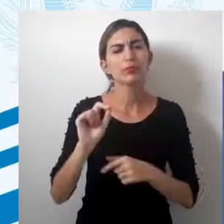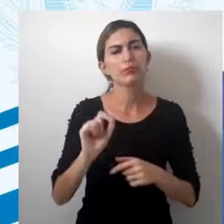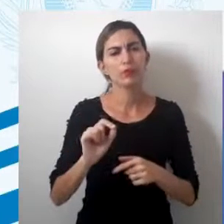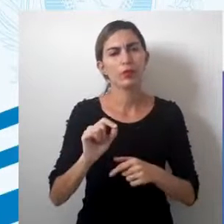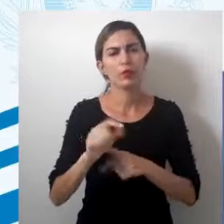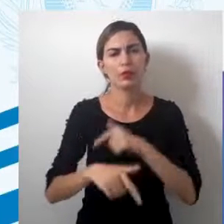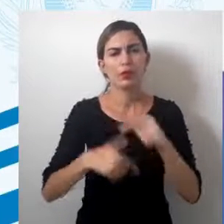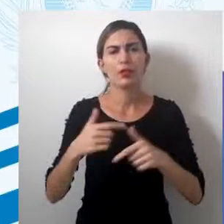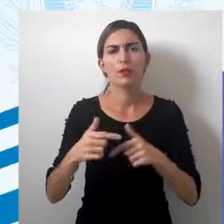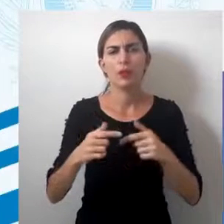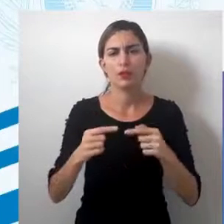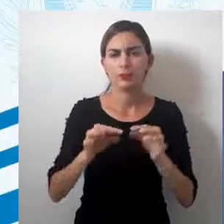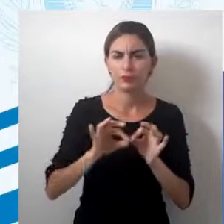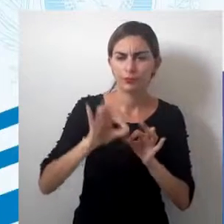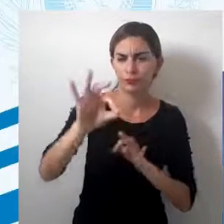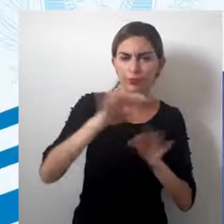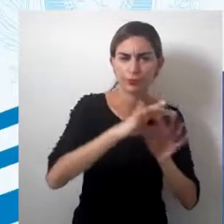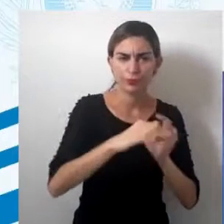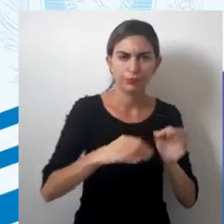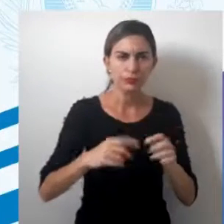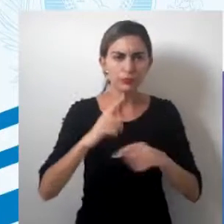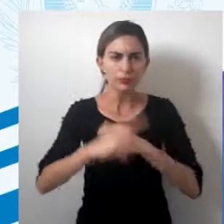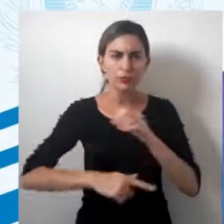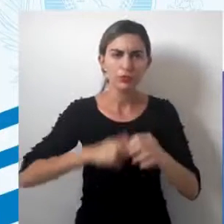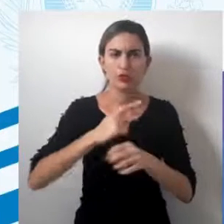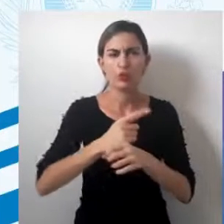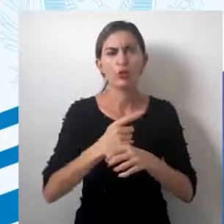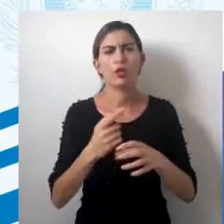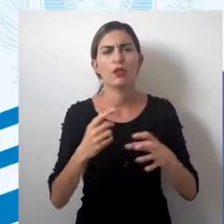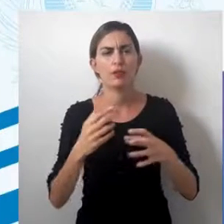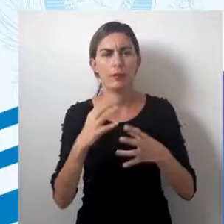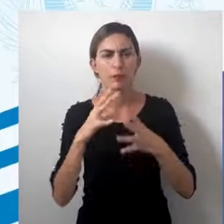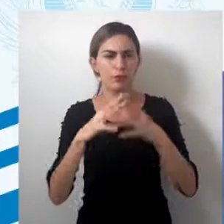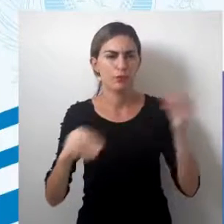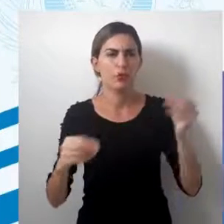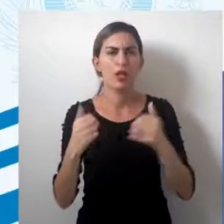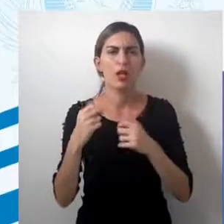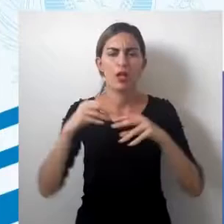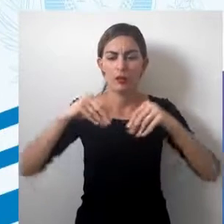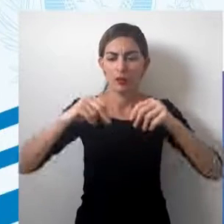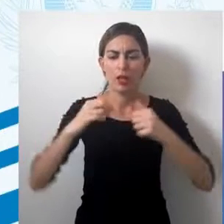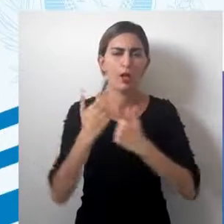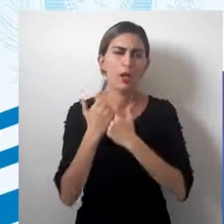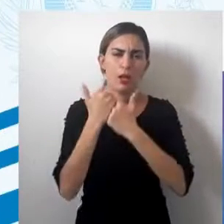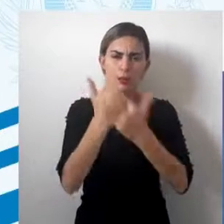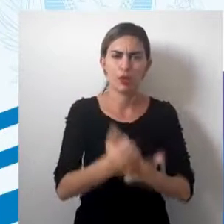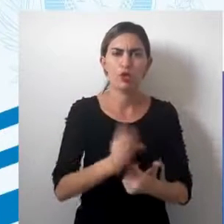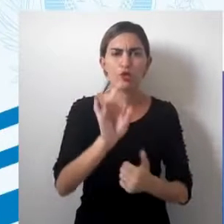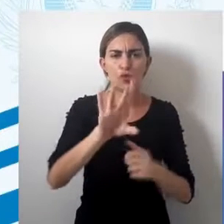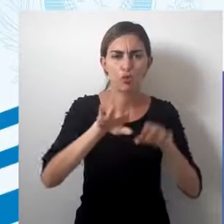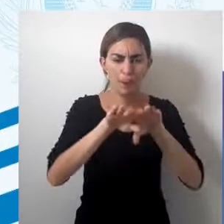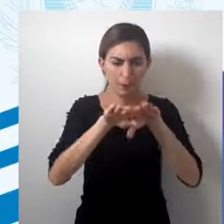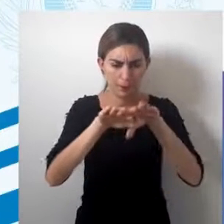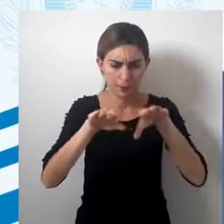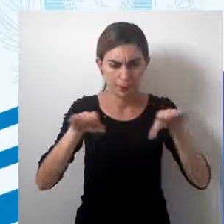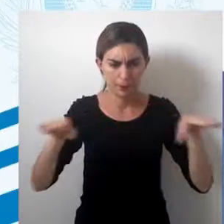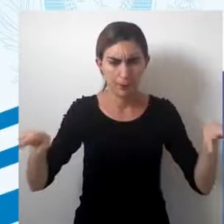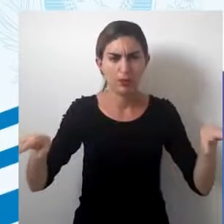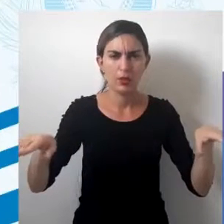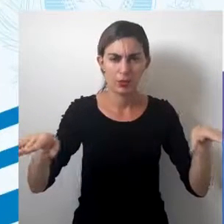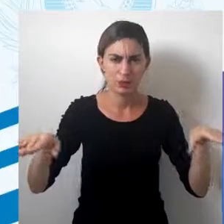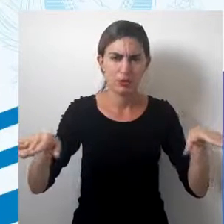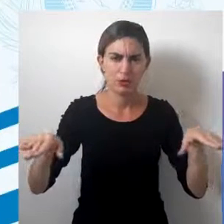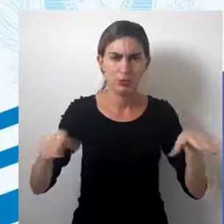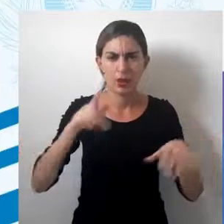o trabalho com as coordenadas geográficas desaparece, a Terra é representada a partir de um disco plano e